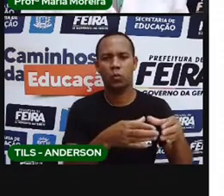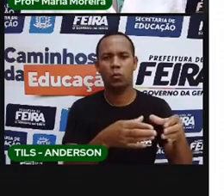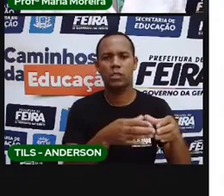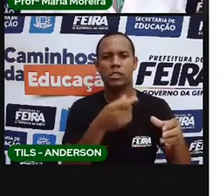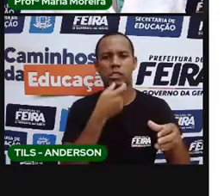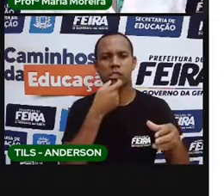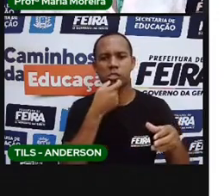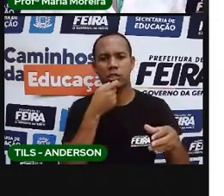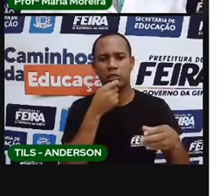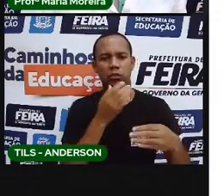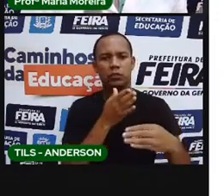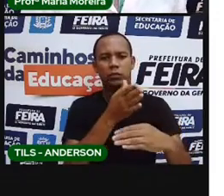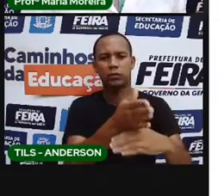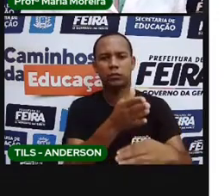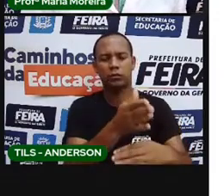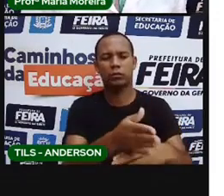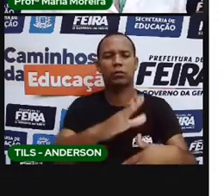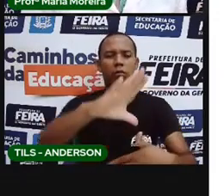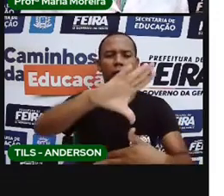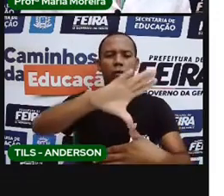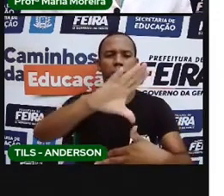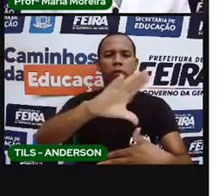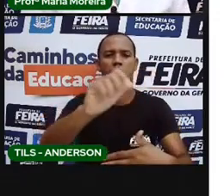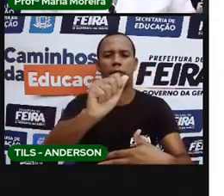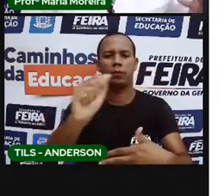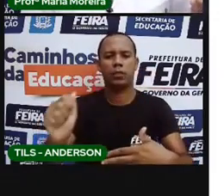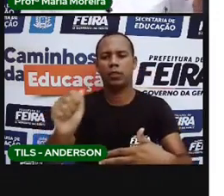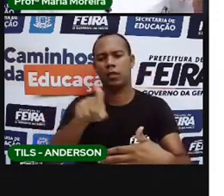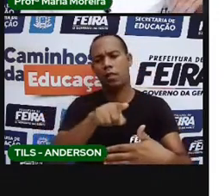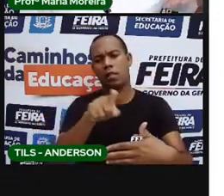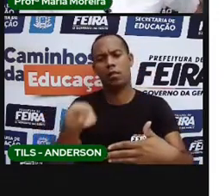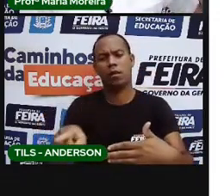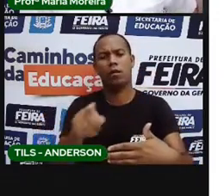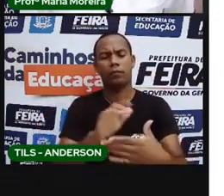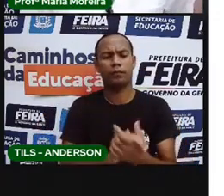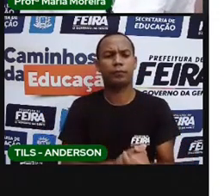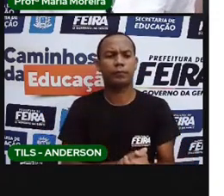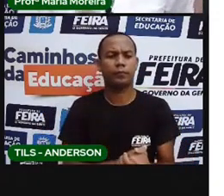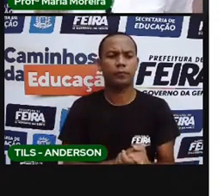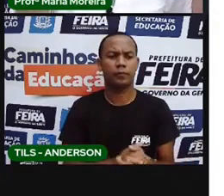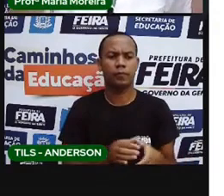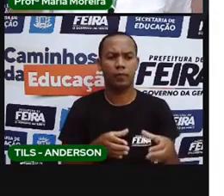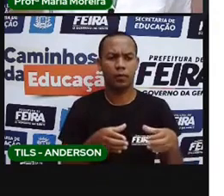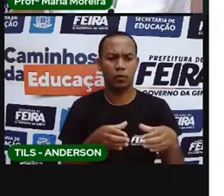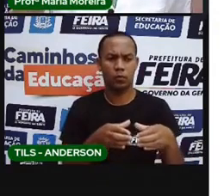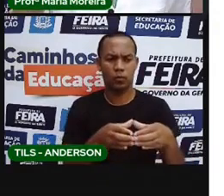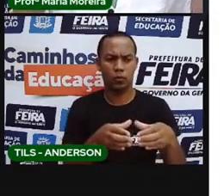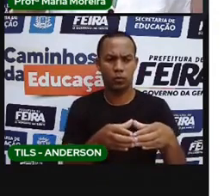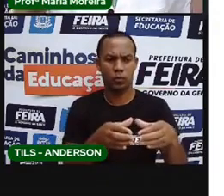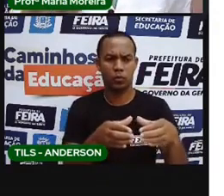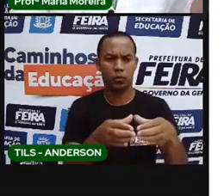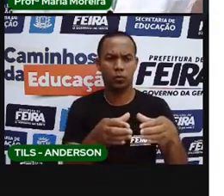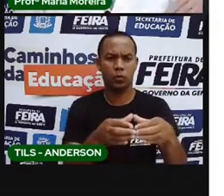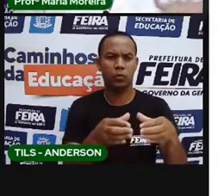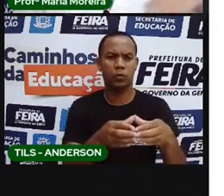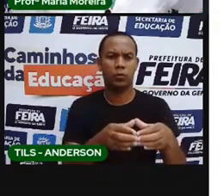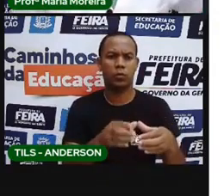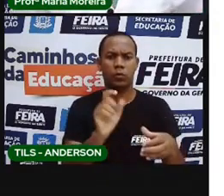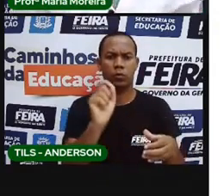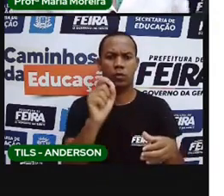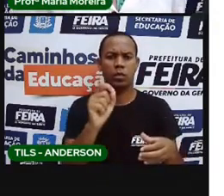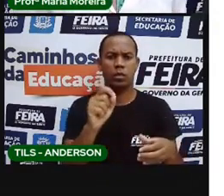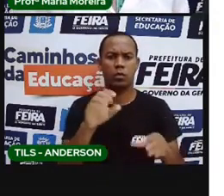para a América do Sul. E aí, o acontece? Bom, esses europeus, na verdade, os indígenas, os espanhóis, eles